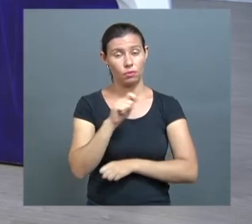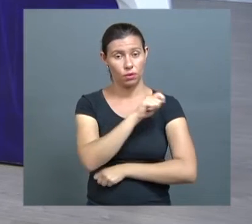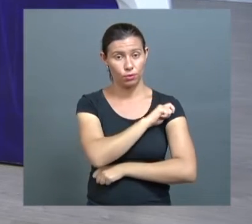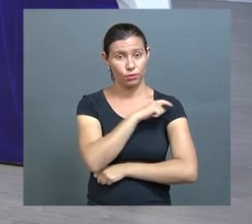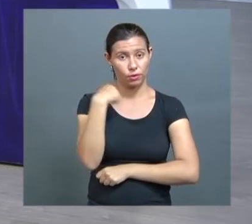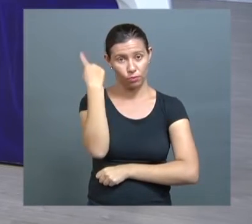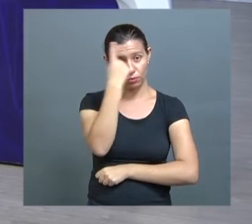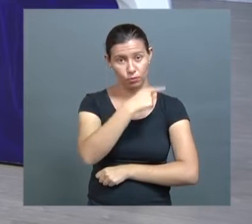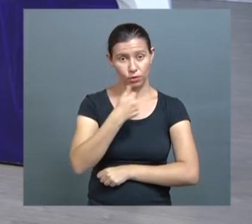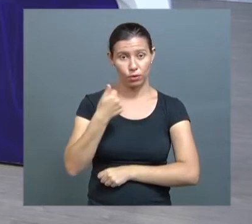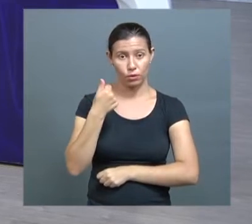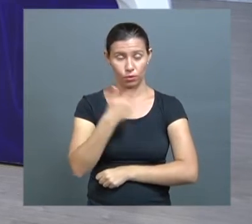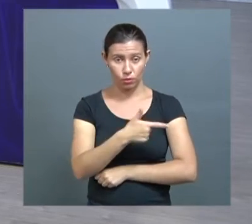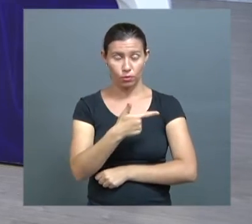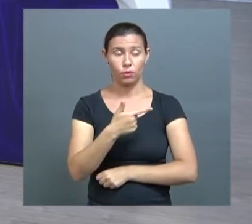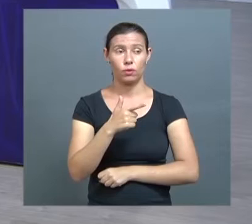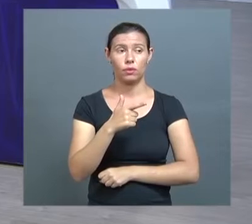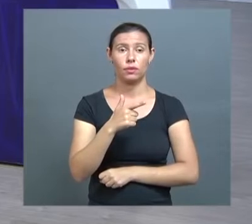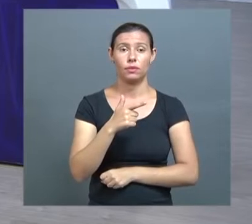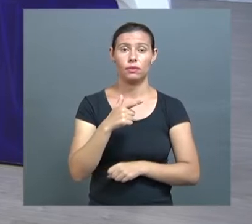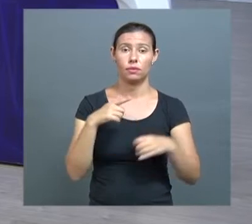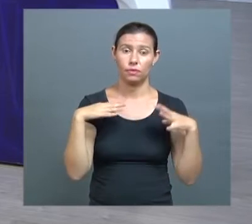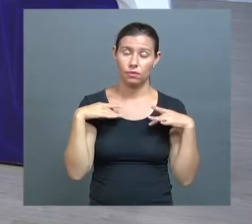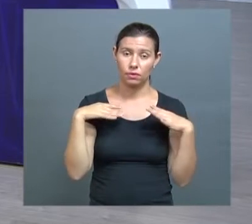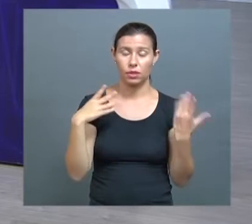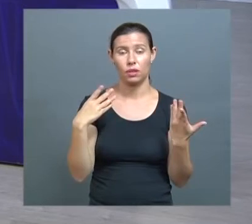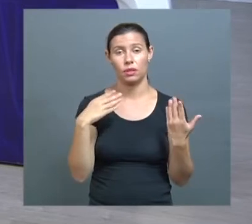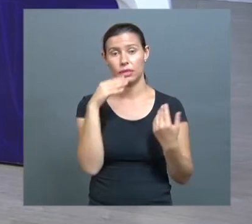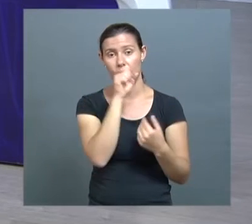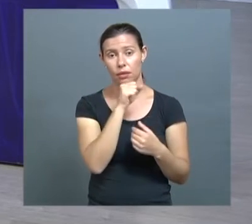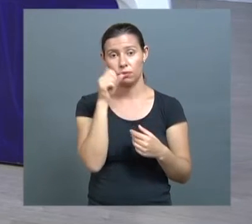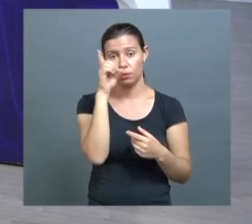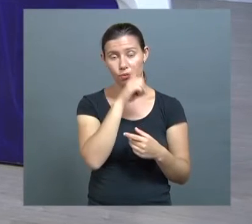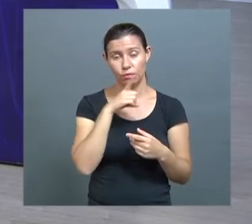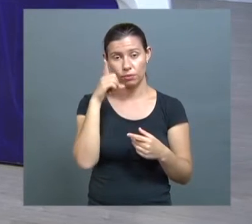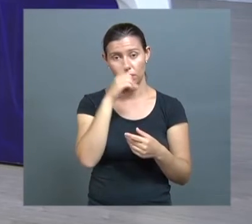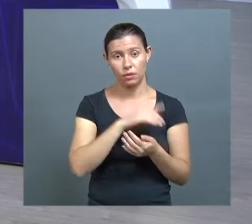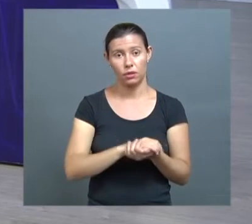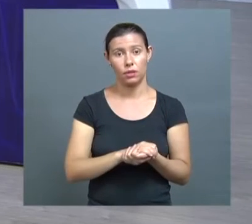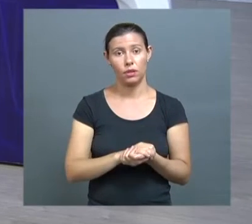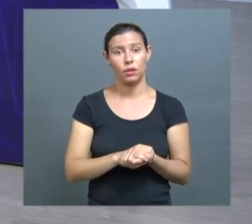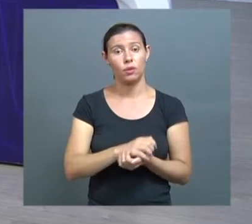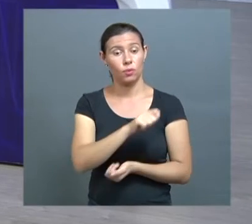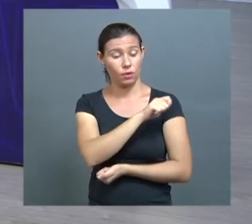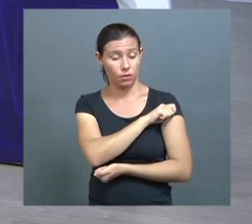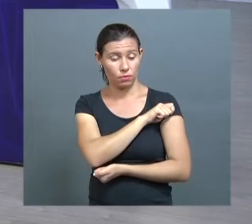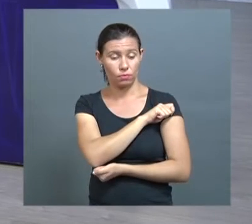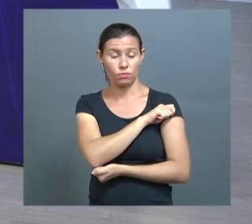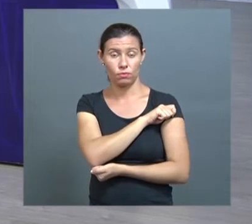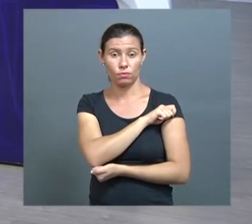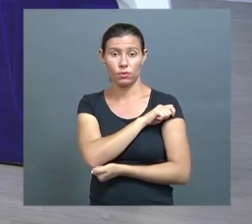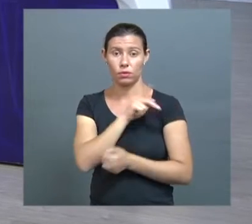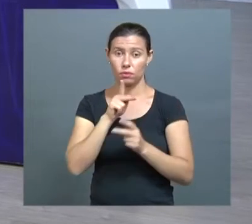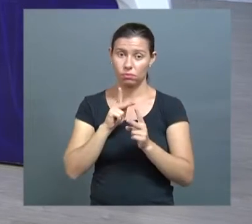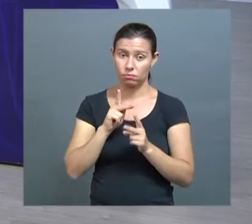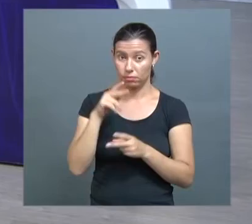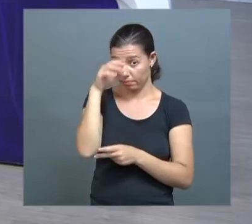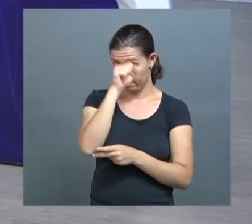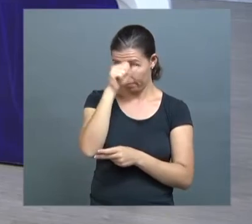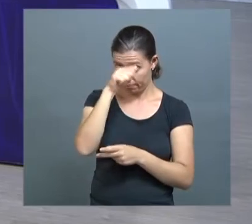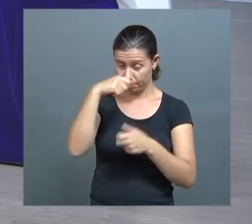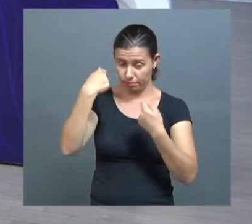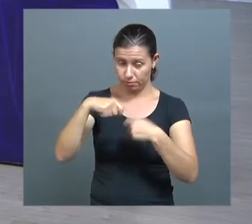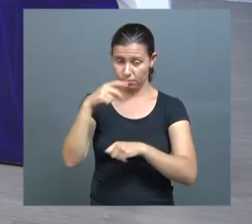feriado, final de semana, e que para assistência ao aluno eu preciso do professor. Certo. Então vamos